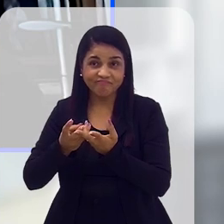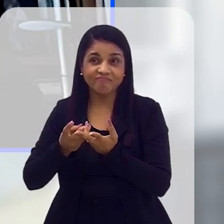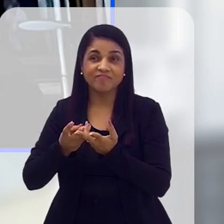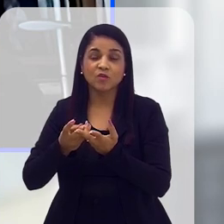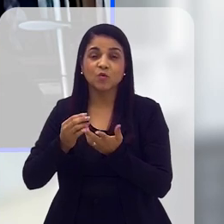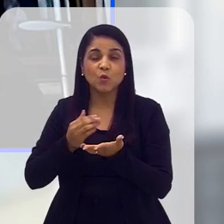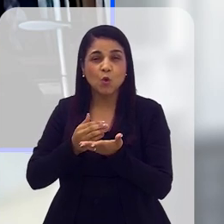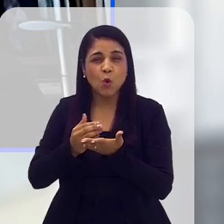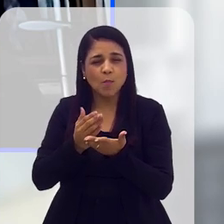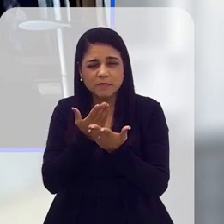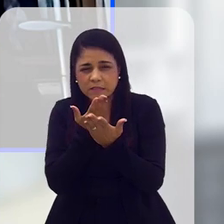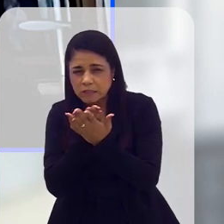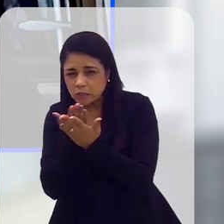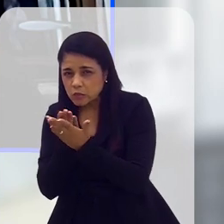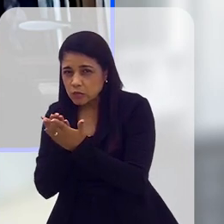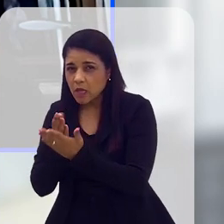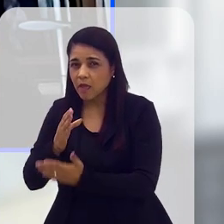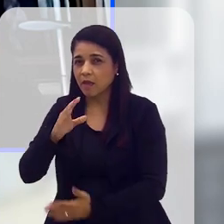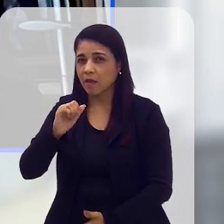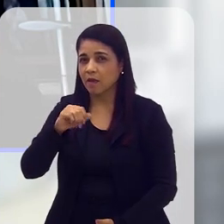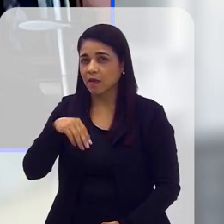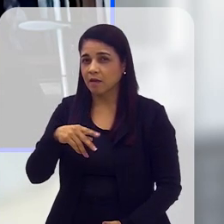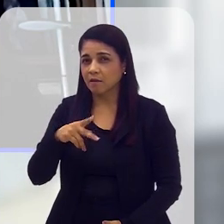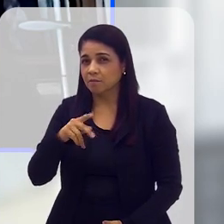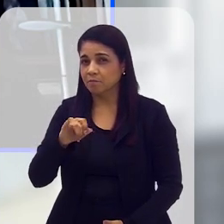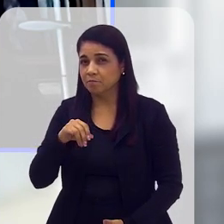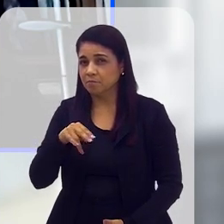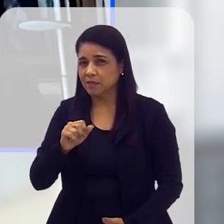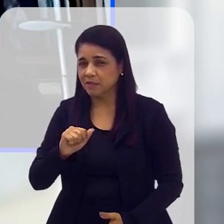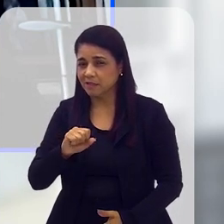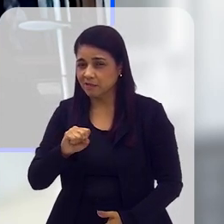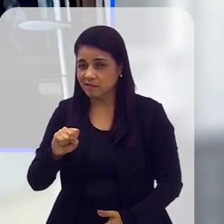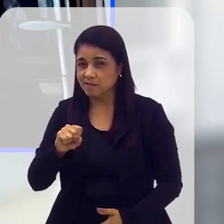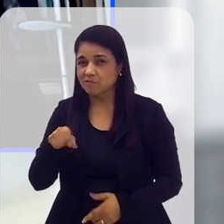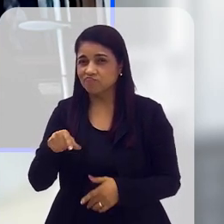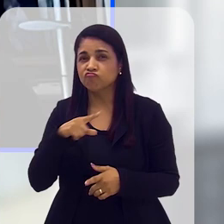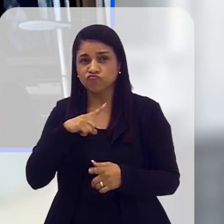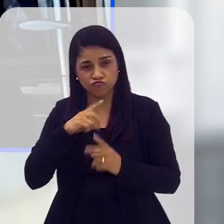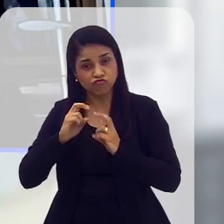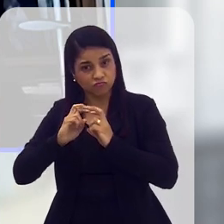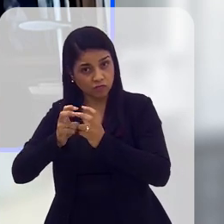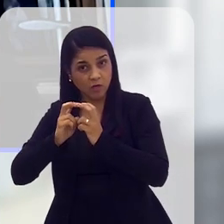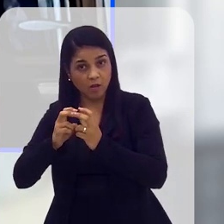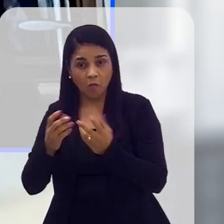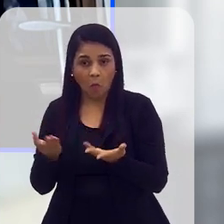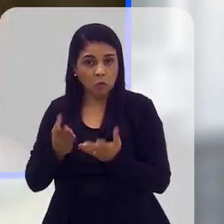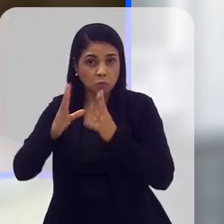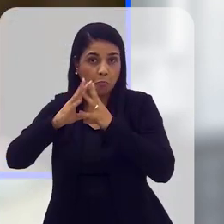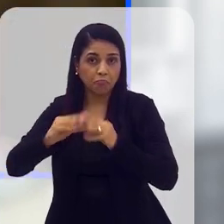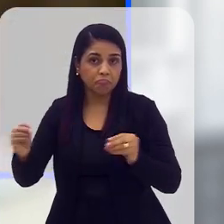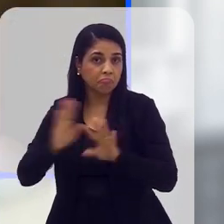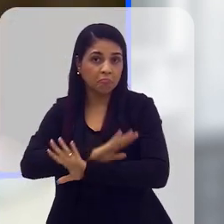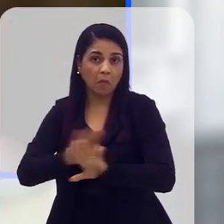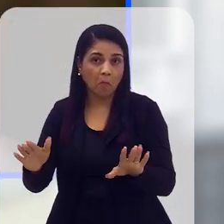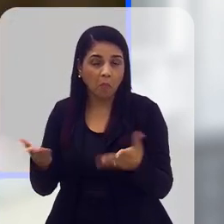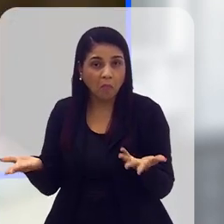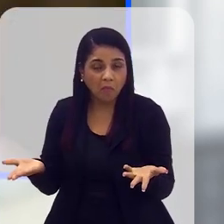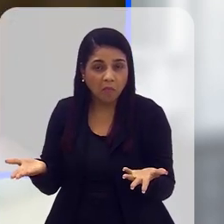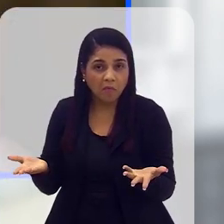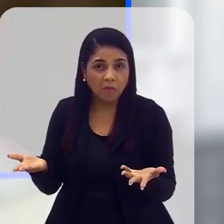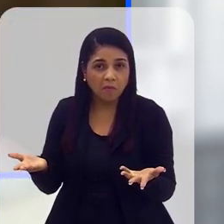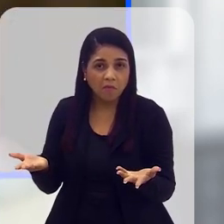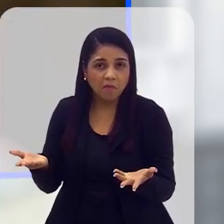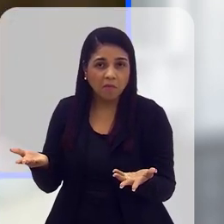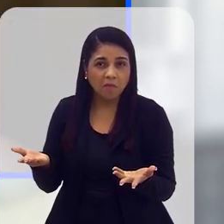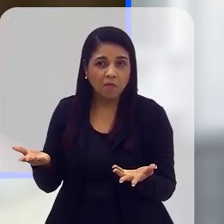e quando eu comecei a estudar em Campinas, nos anos 70, havia um trem, e hoje não existe mais, por exemplo. Então,